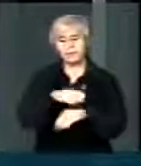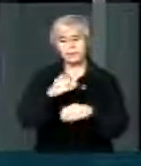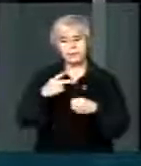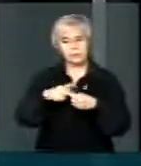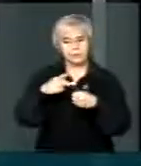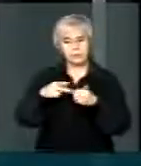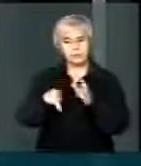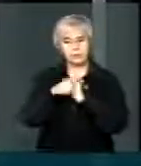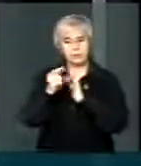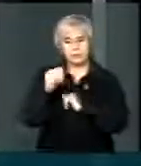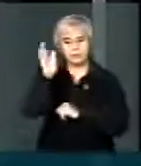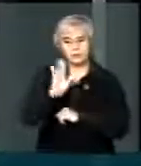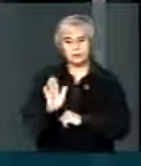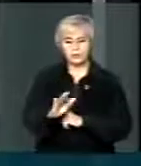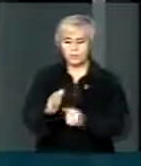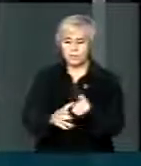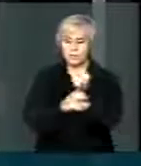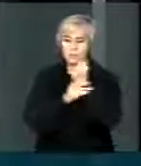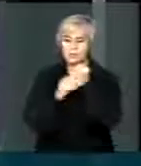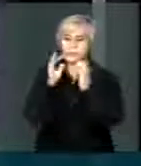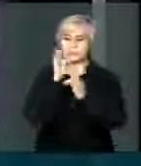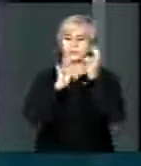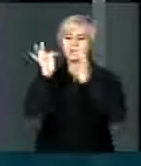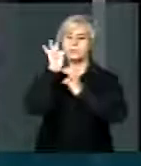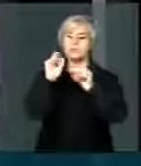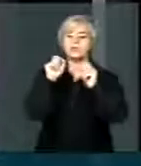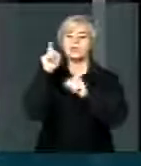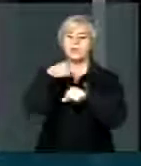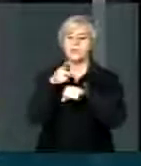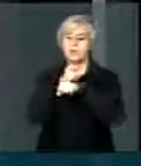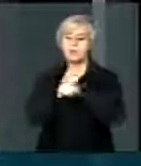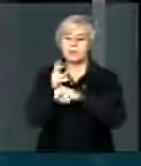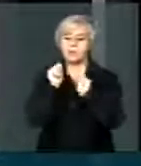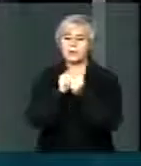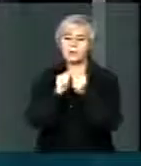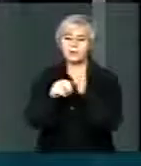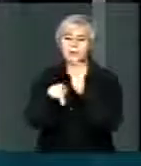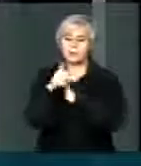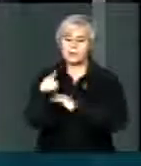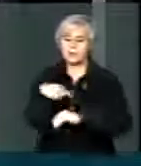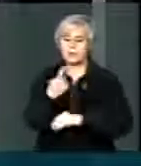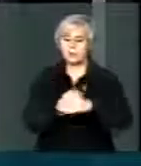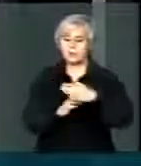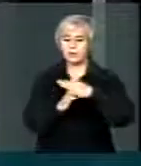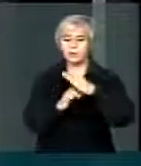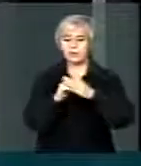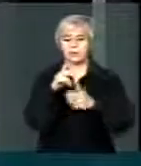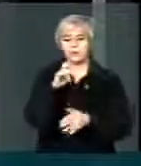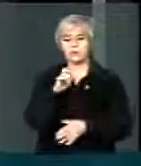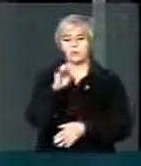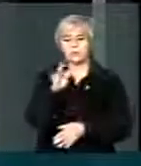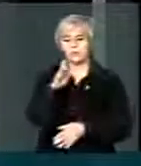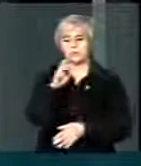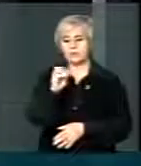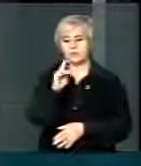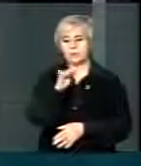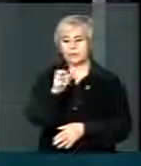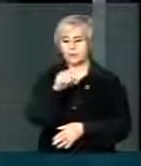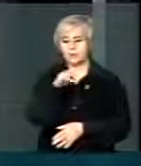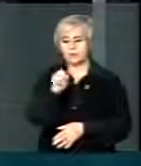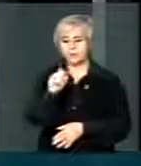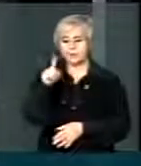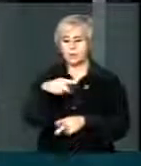extraído garante a tecnologia de quem explora o petróleo, que é a nossa Petrobras, que, aliás, é campeã em